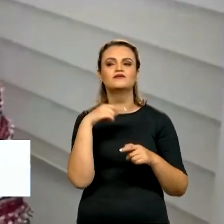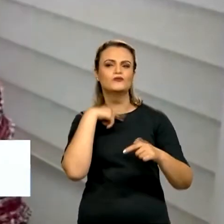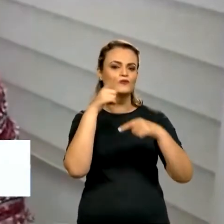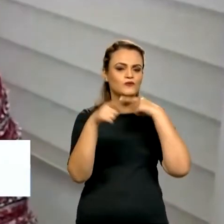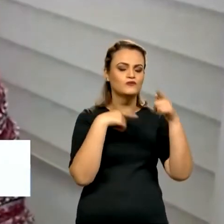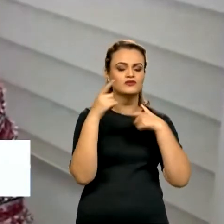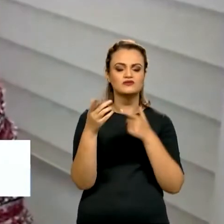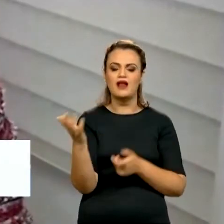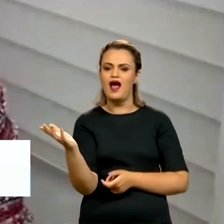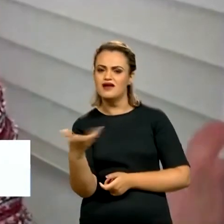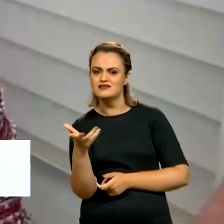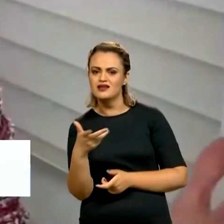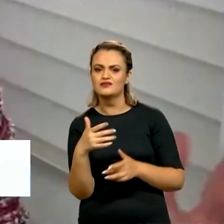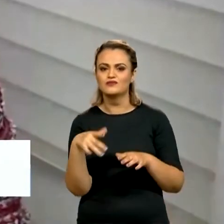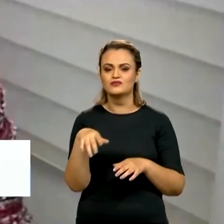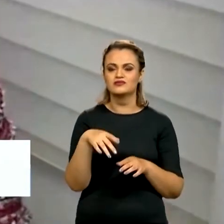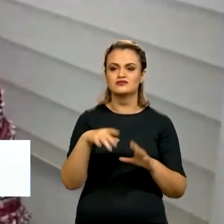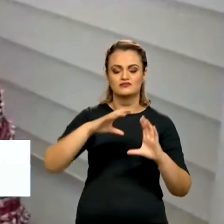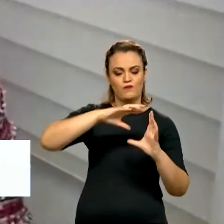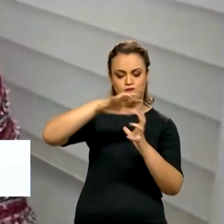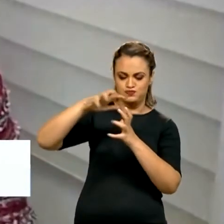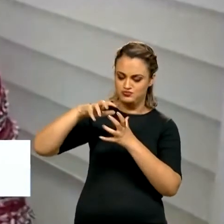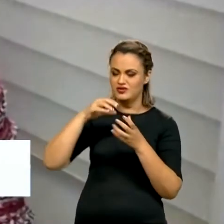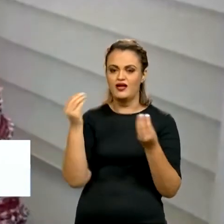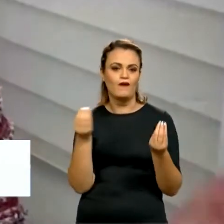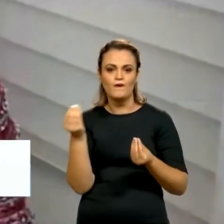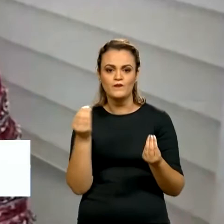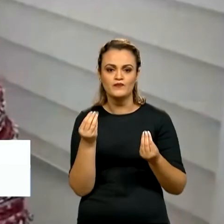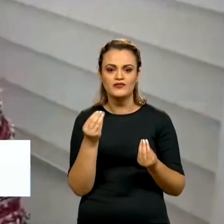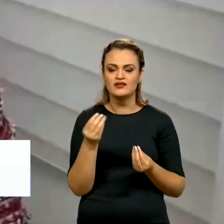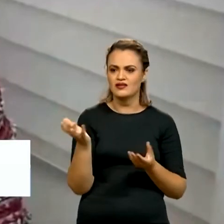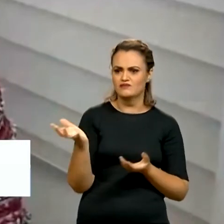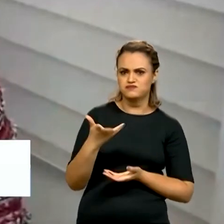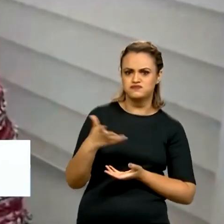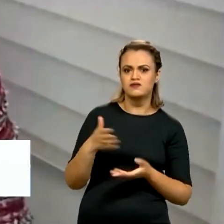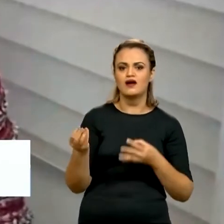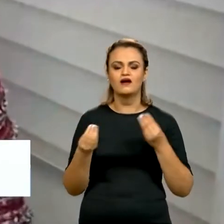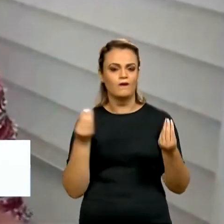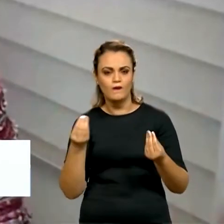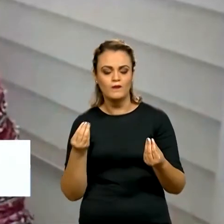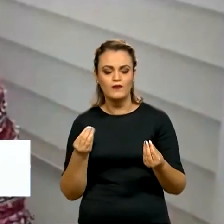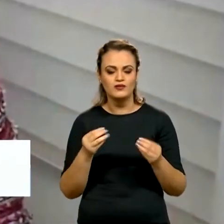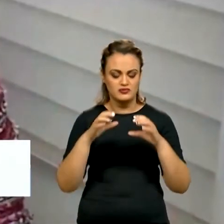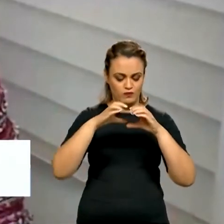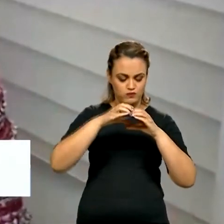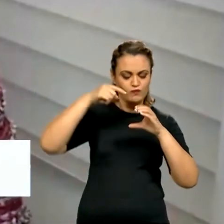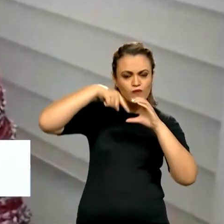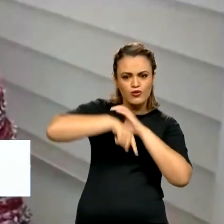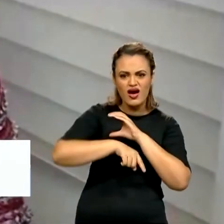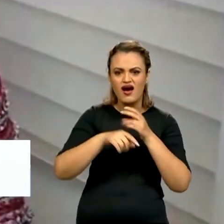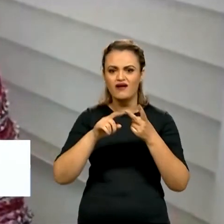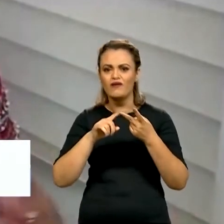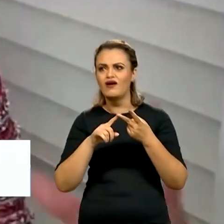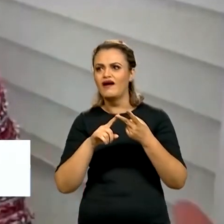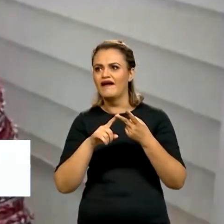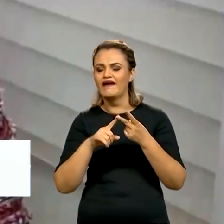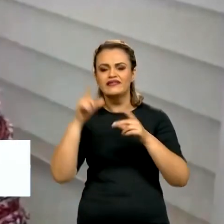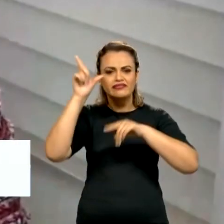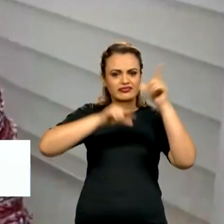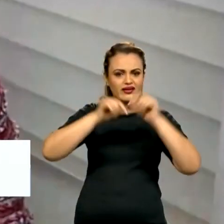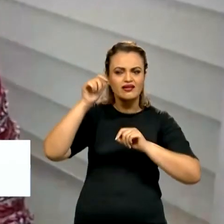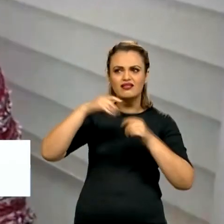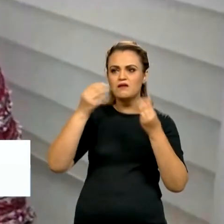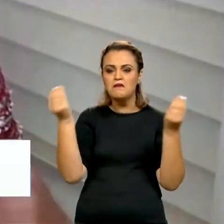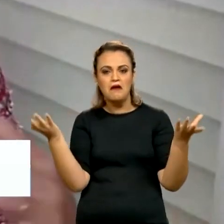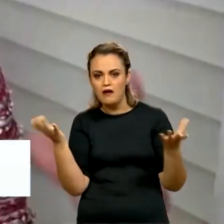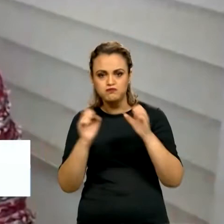sobre os aceleradores do universo. Ou seja, quais são os grandes aceleradores do universo? São os buracos negros? São as estrelas que